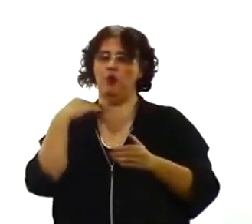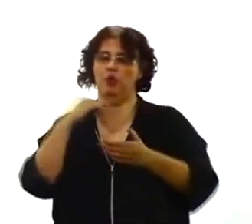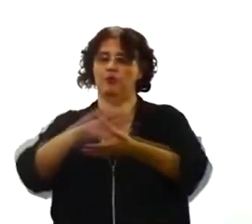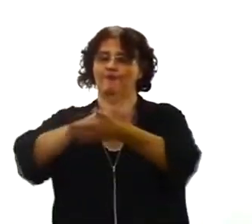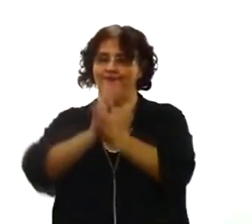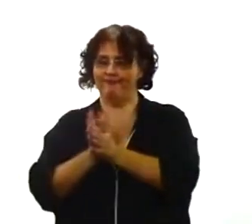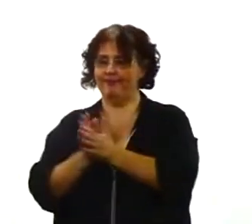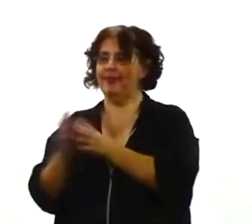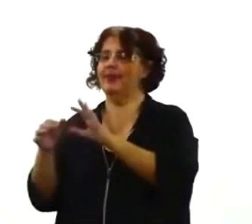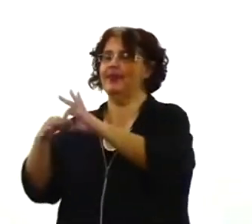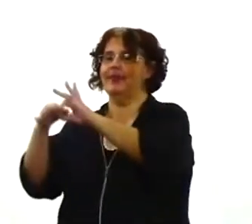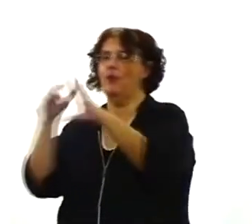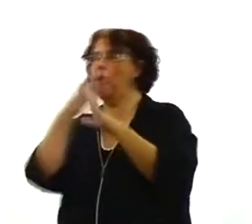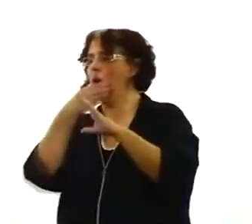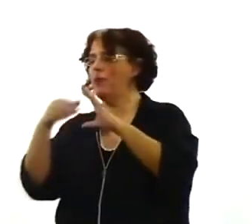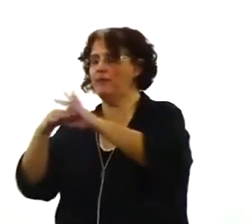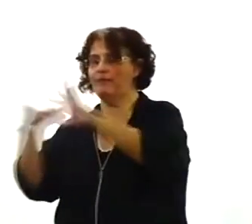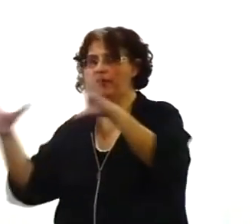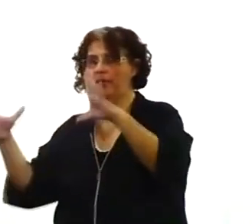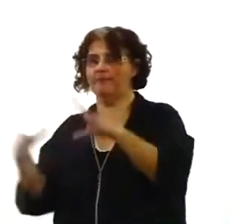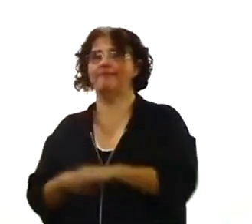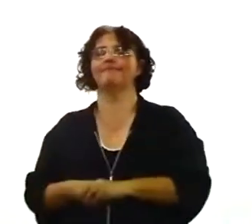homem. Foi para isso que ele veio.